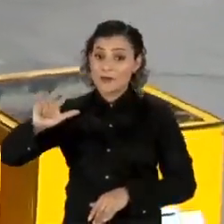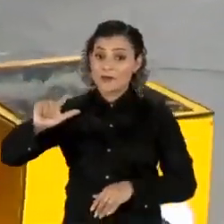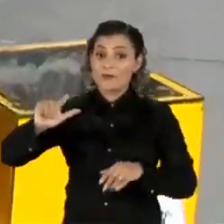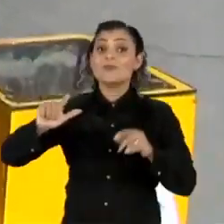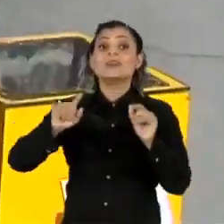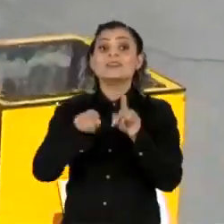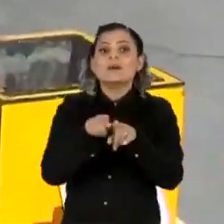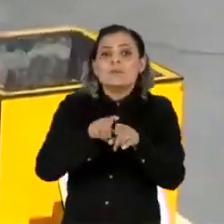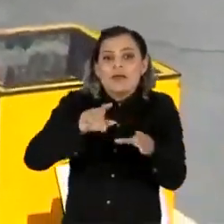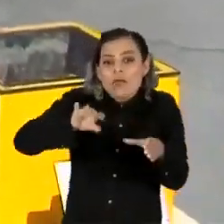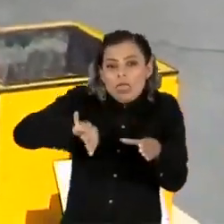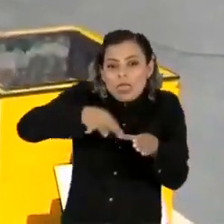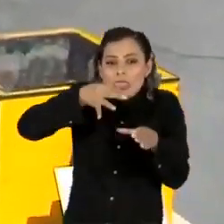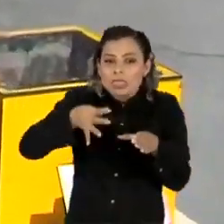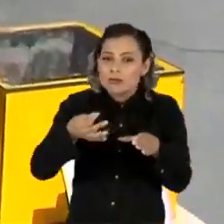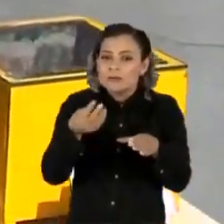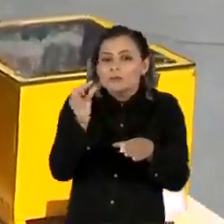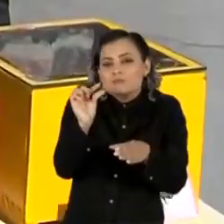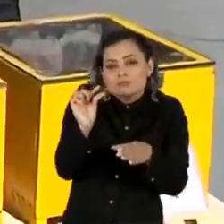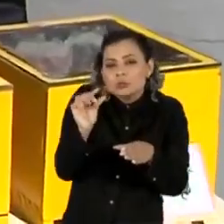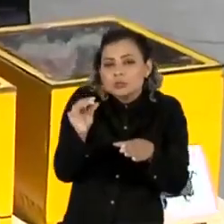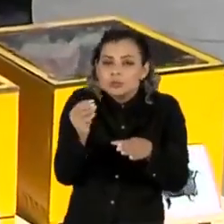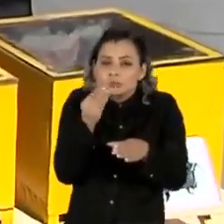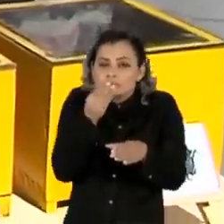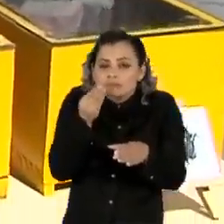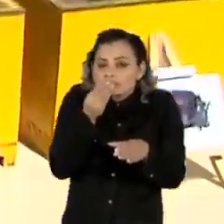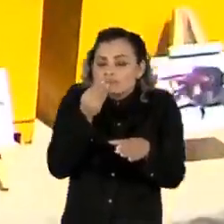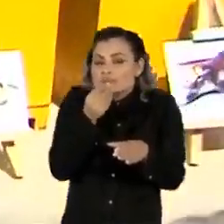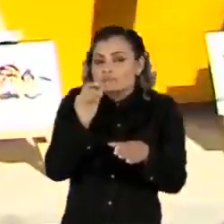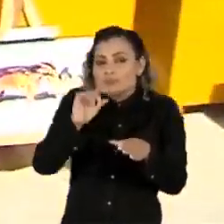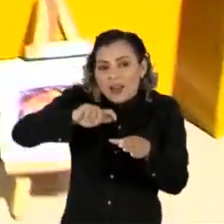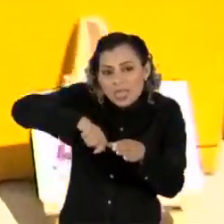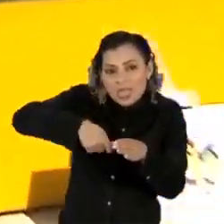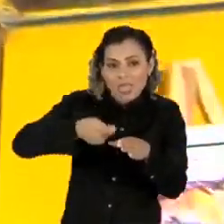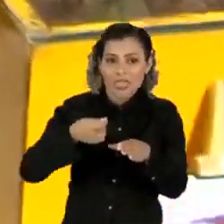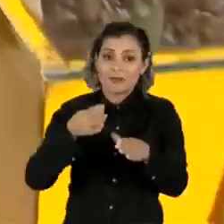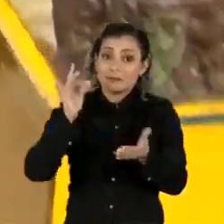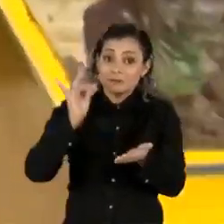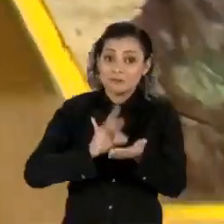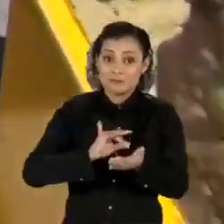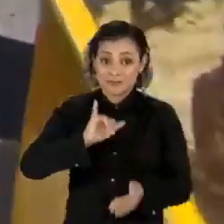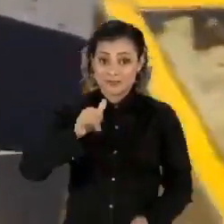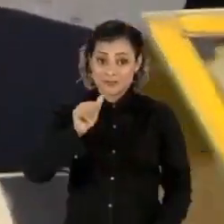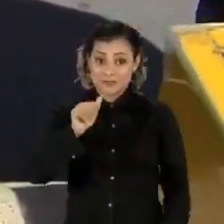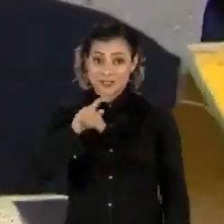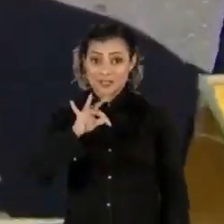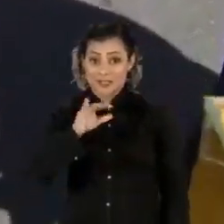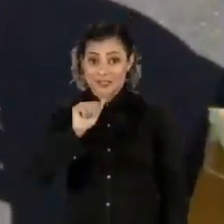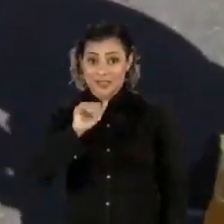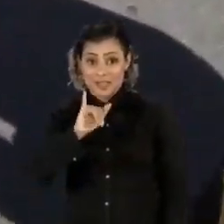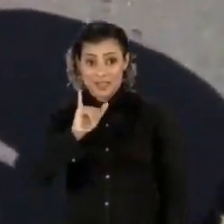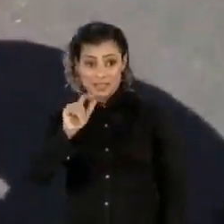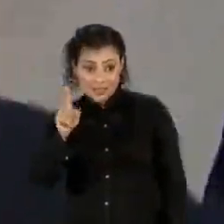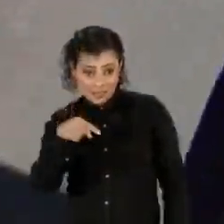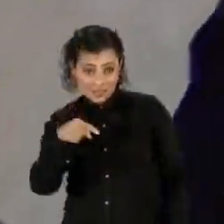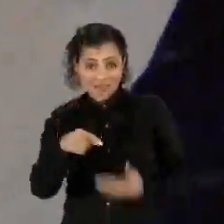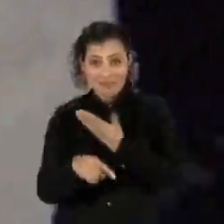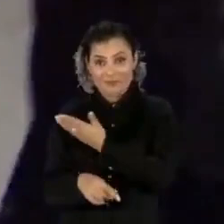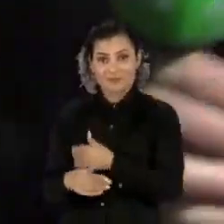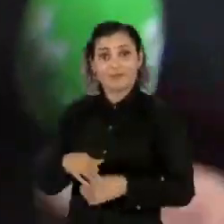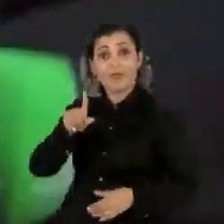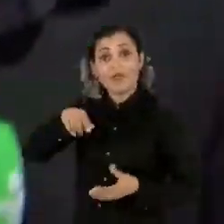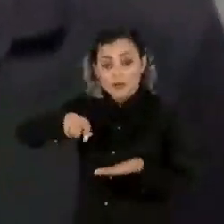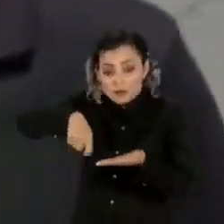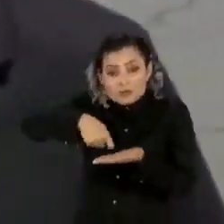tira um pedacinho aqui então, um pouquinho, na verdade, pedacinho não, da mel de abelha jataí, que é essa aqui que o Euclides mostrou, que é mel